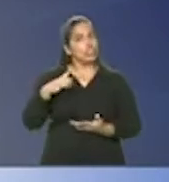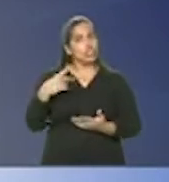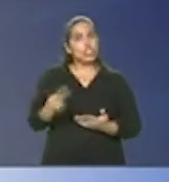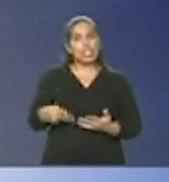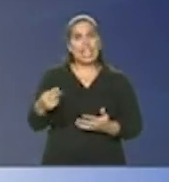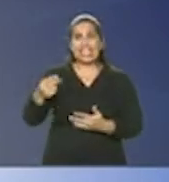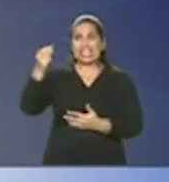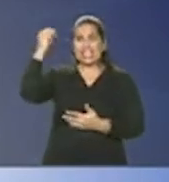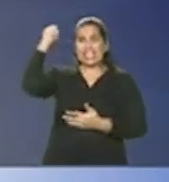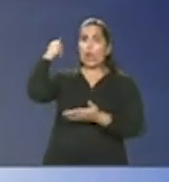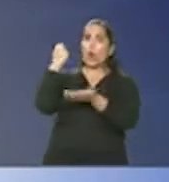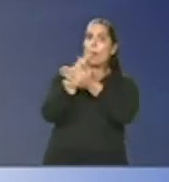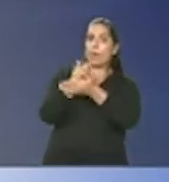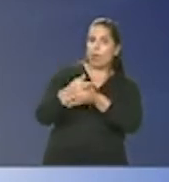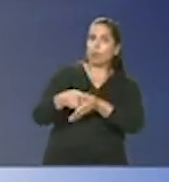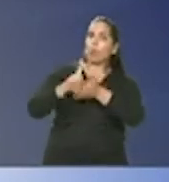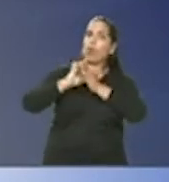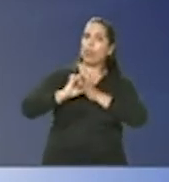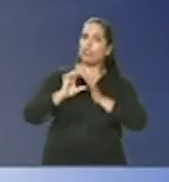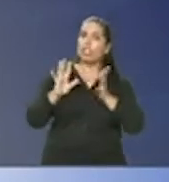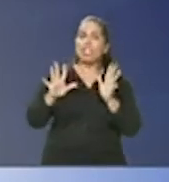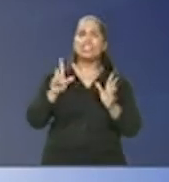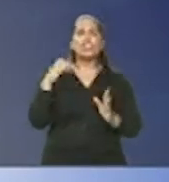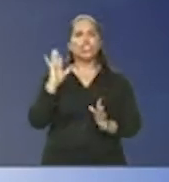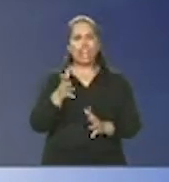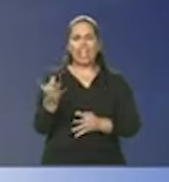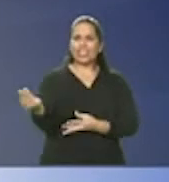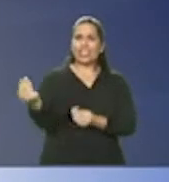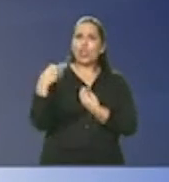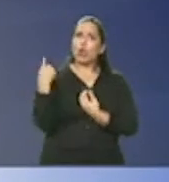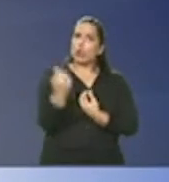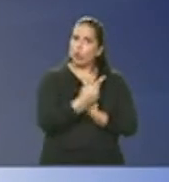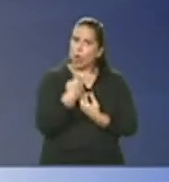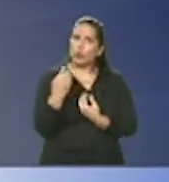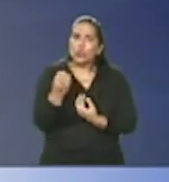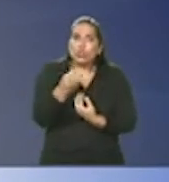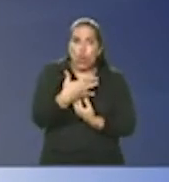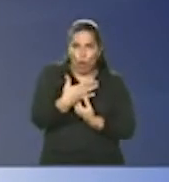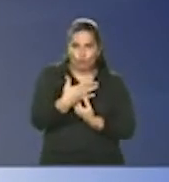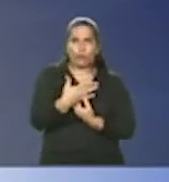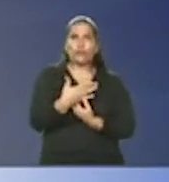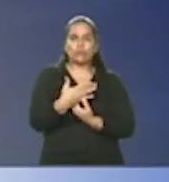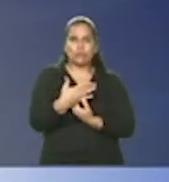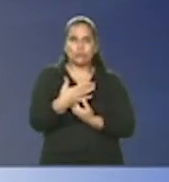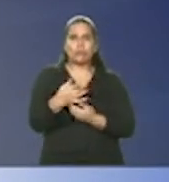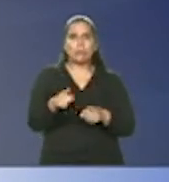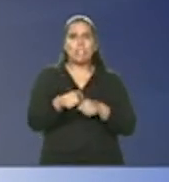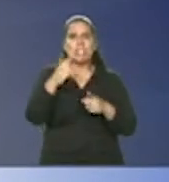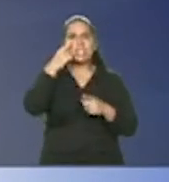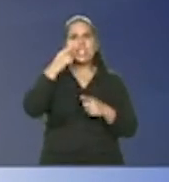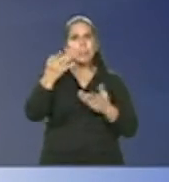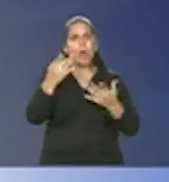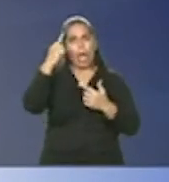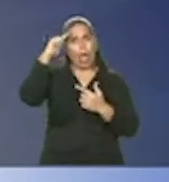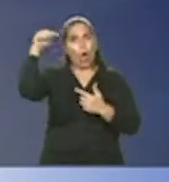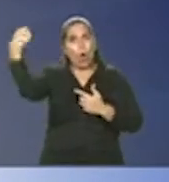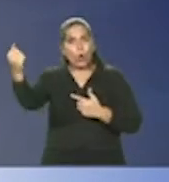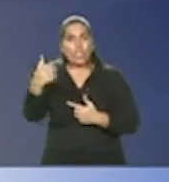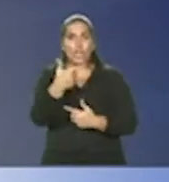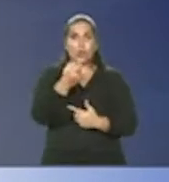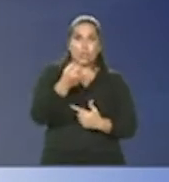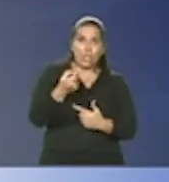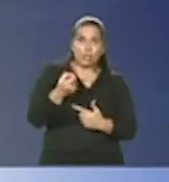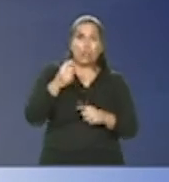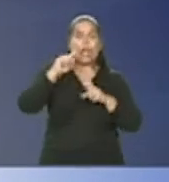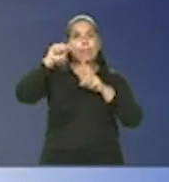atrás se Deus quiser estamos recebendo agora novos sem ser essa semana ou outra 200 e logo depois em